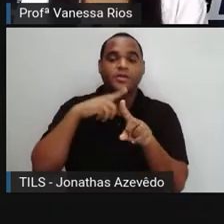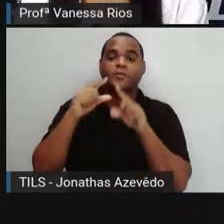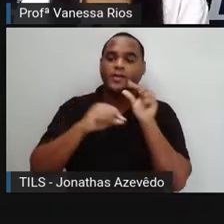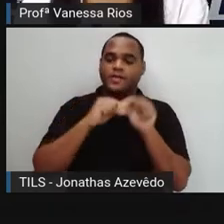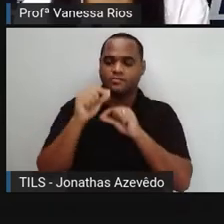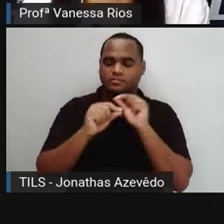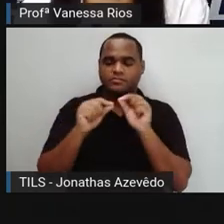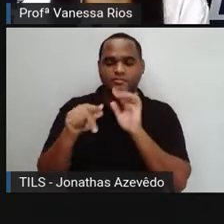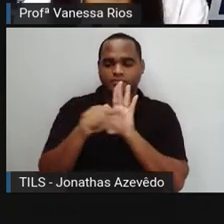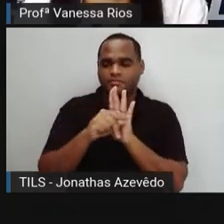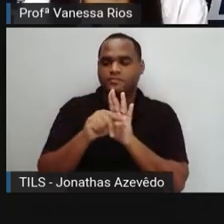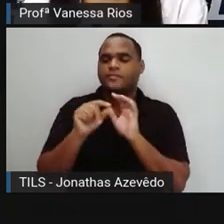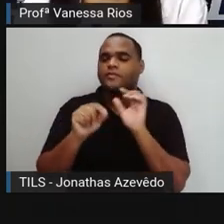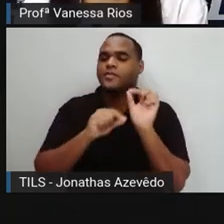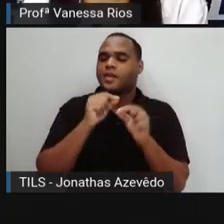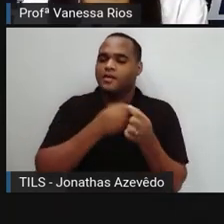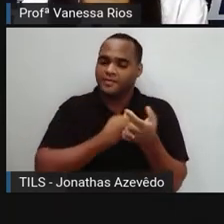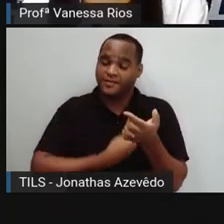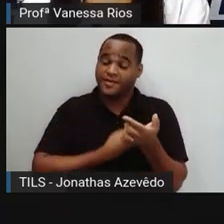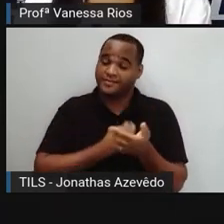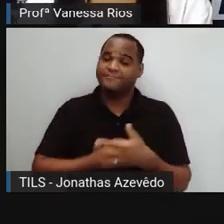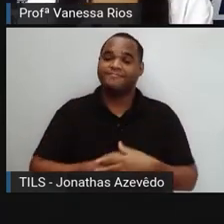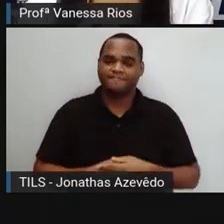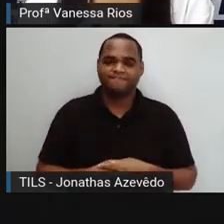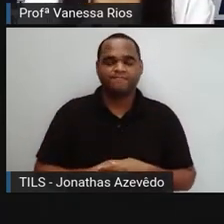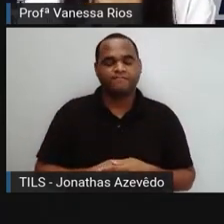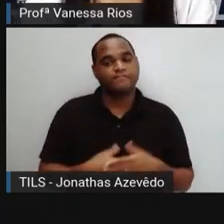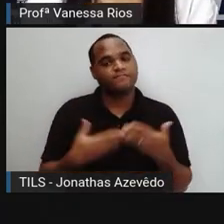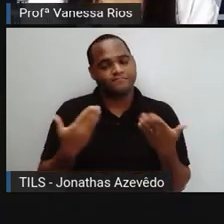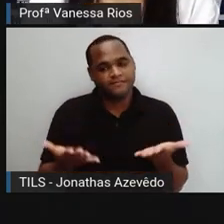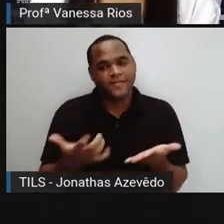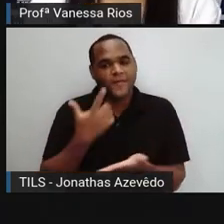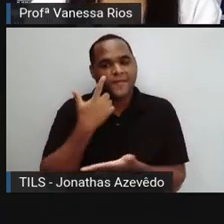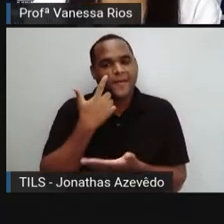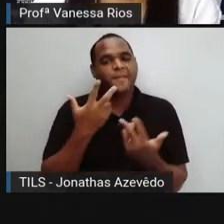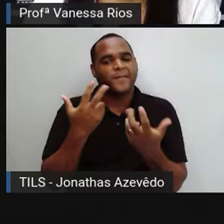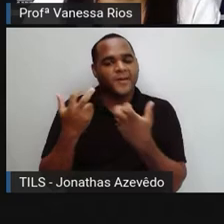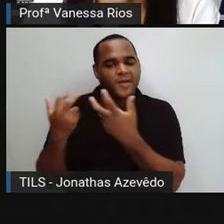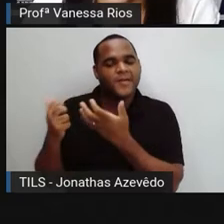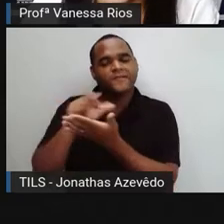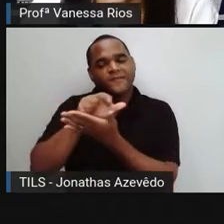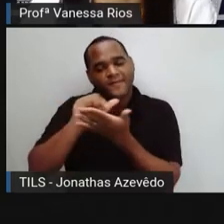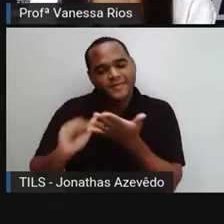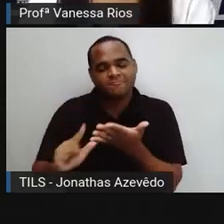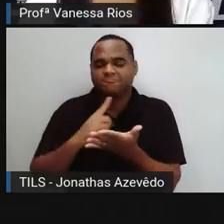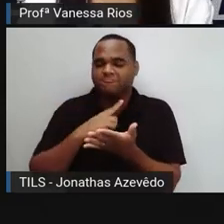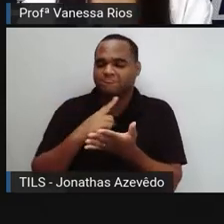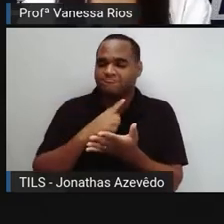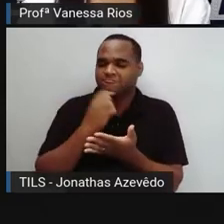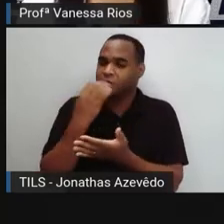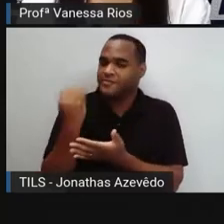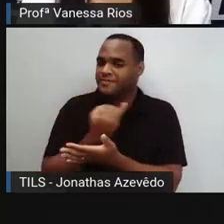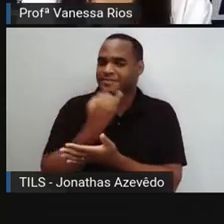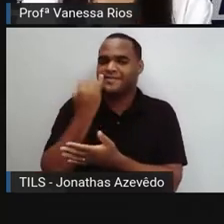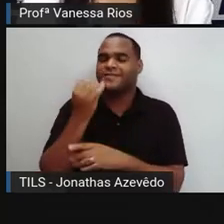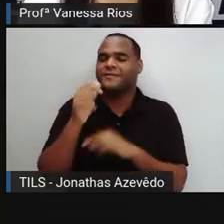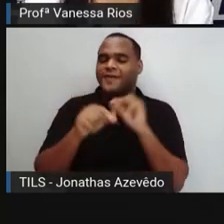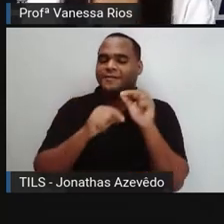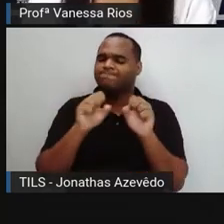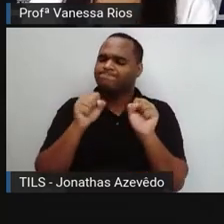presentes naquele momento. E aí, observando todas estas características, vamos dar